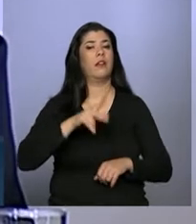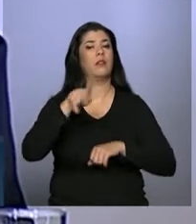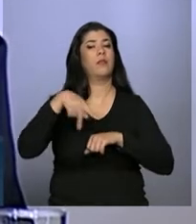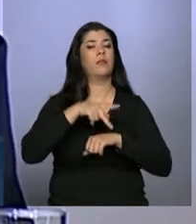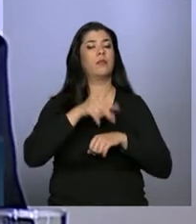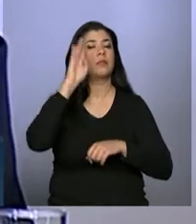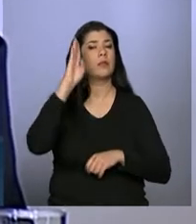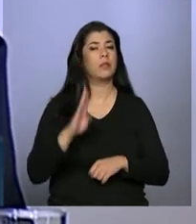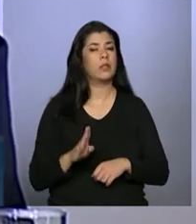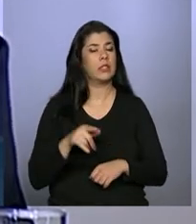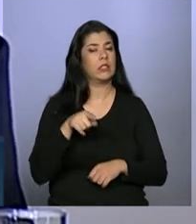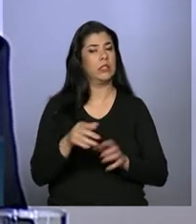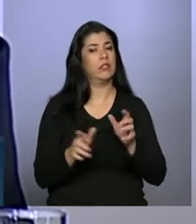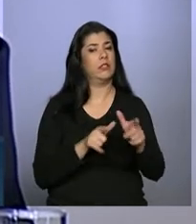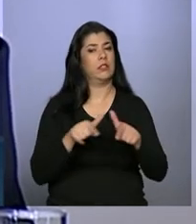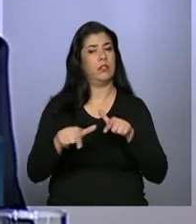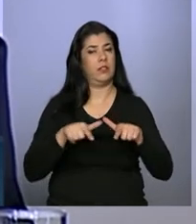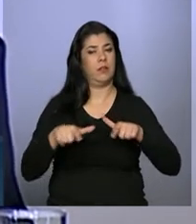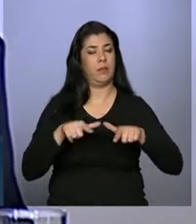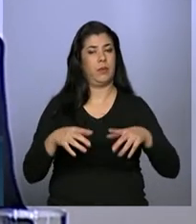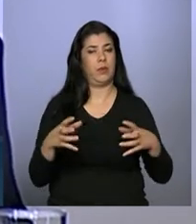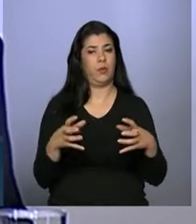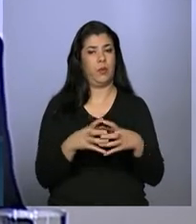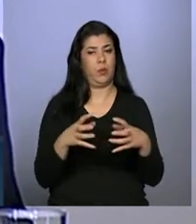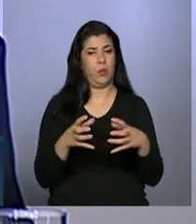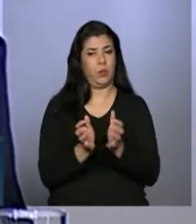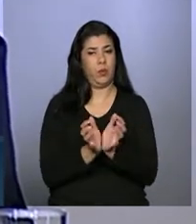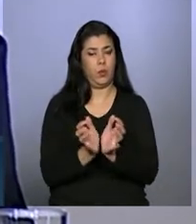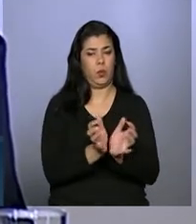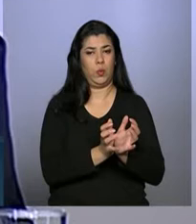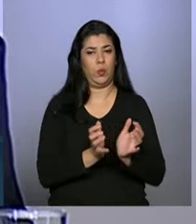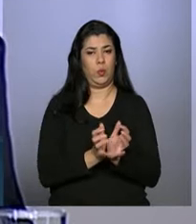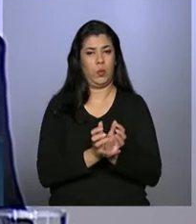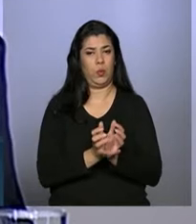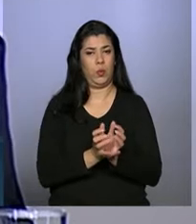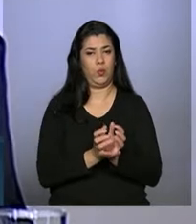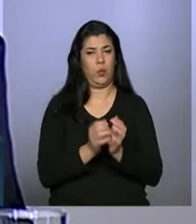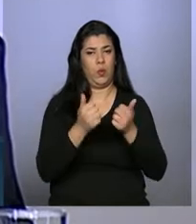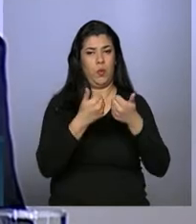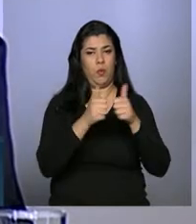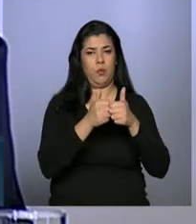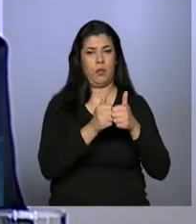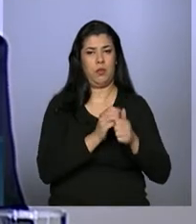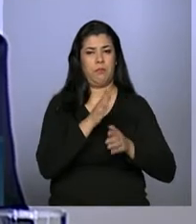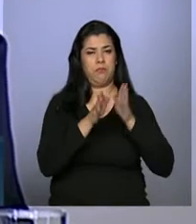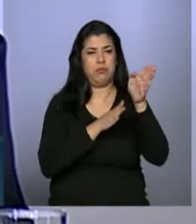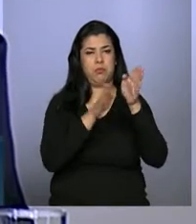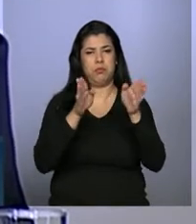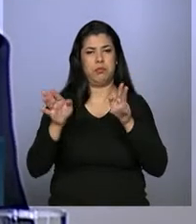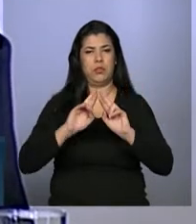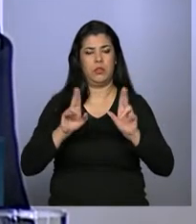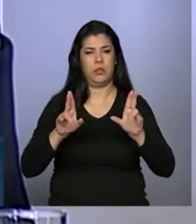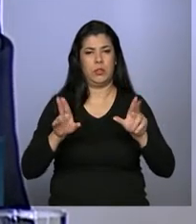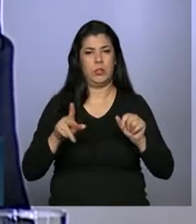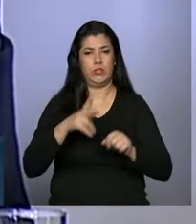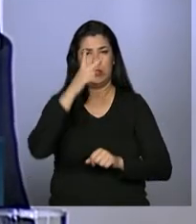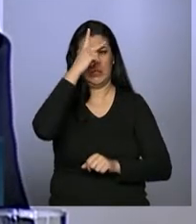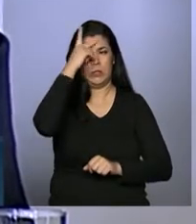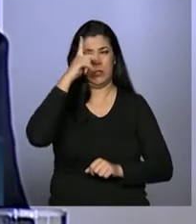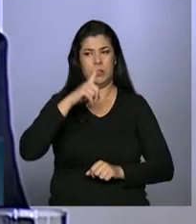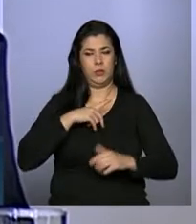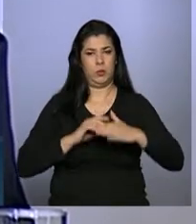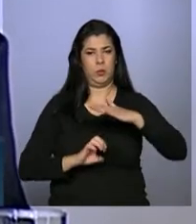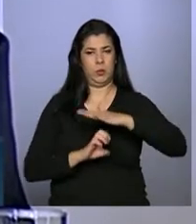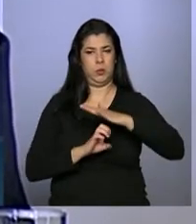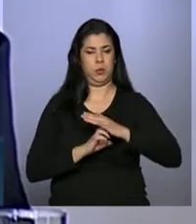o trabalho do grupo móvel que incomoda poderosos suscita reações de